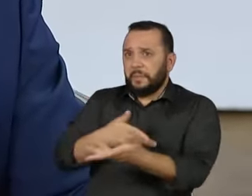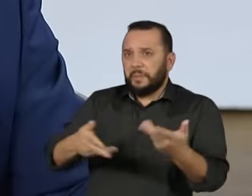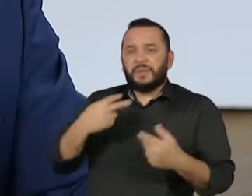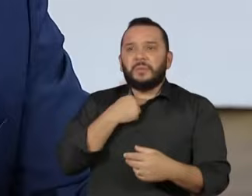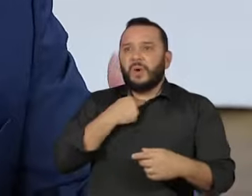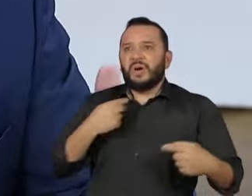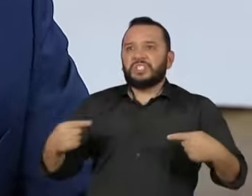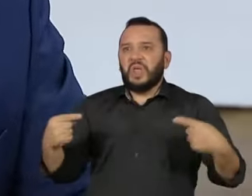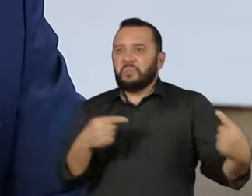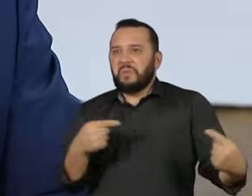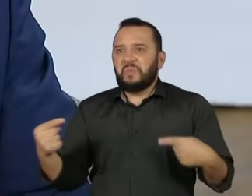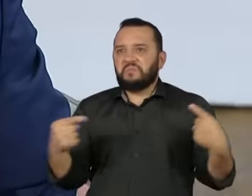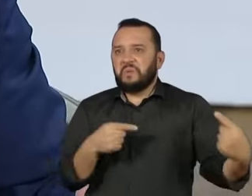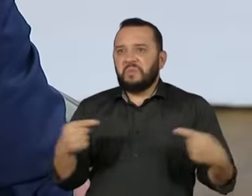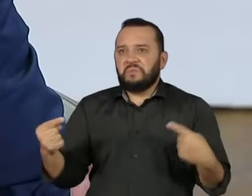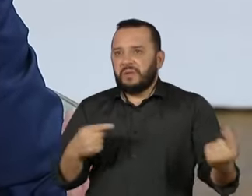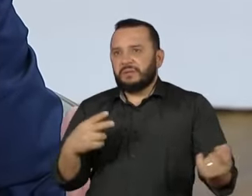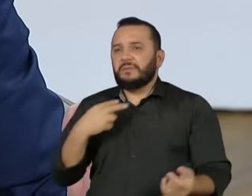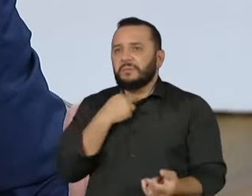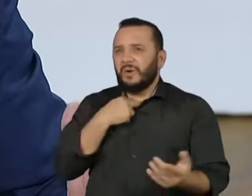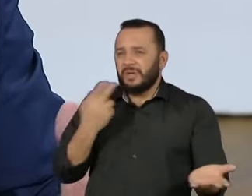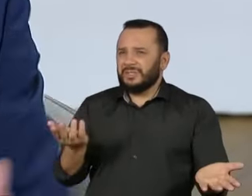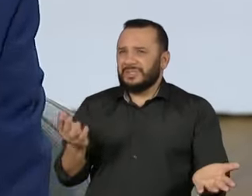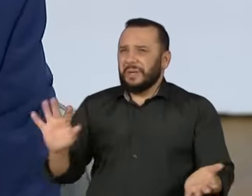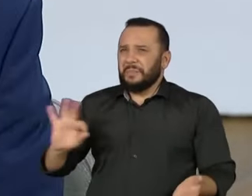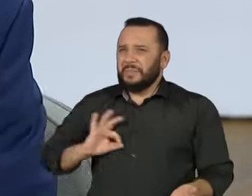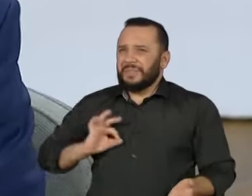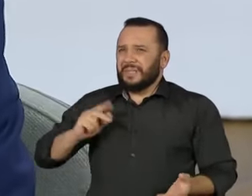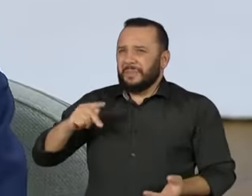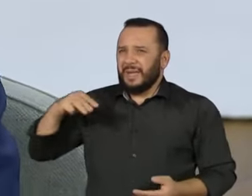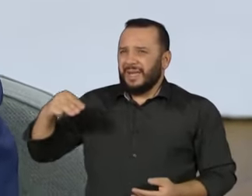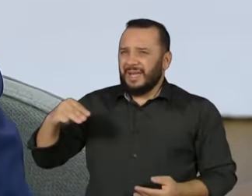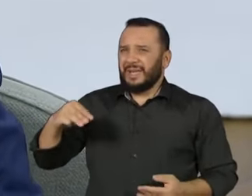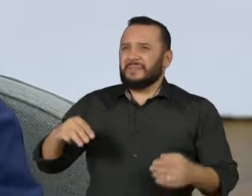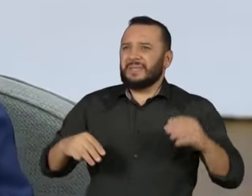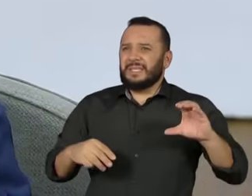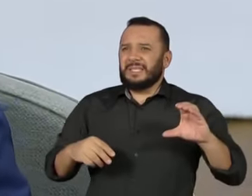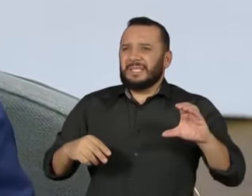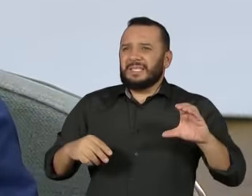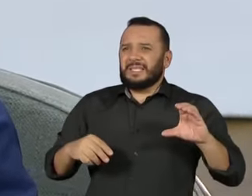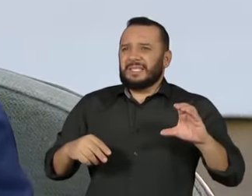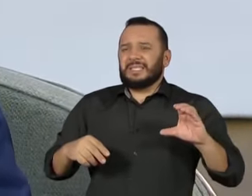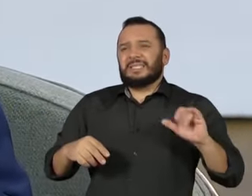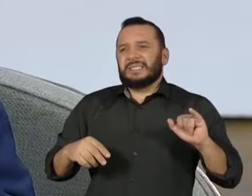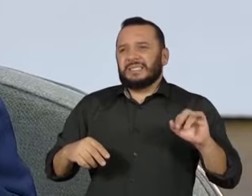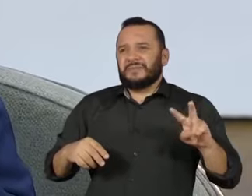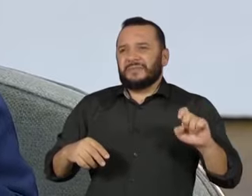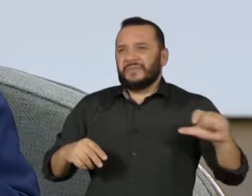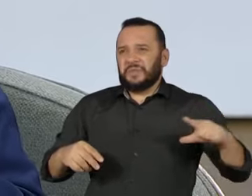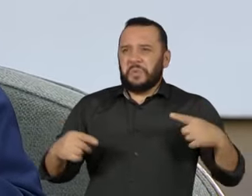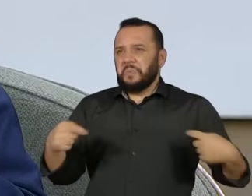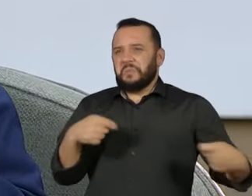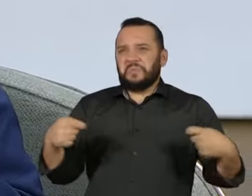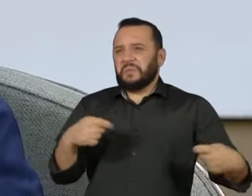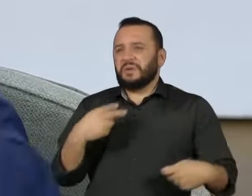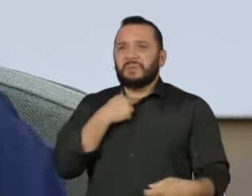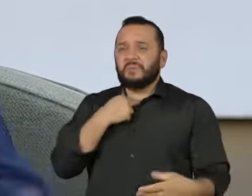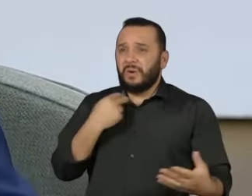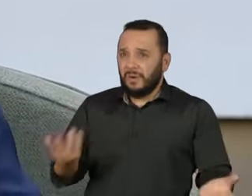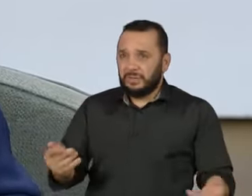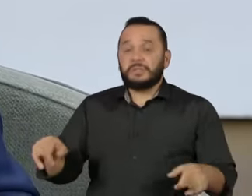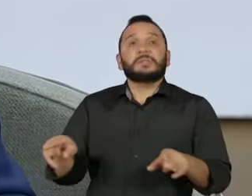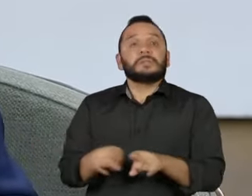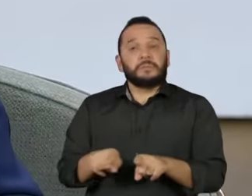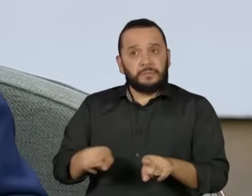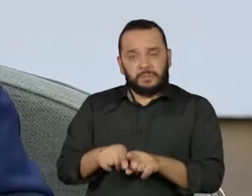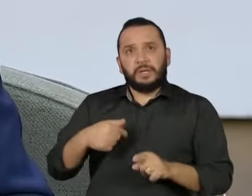competir, que é a história do nosso país. Trazendo as forças nacionais para cumprir as suas atribuições e colocar,